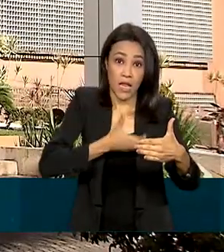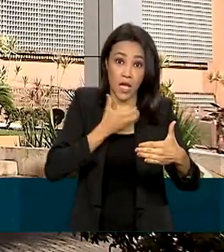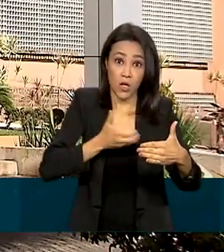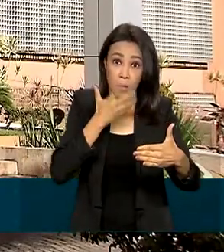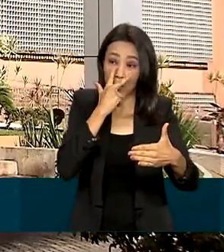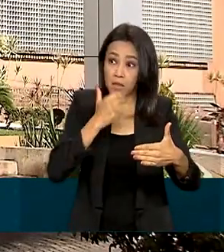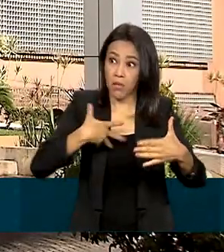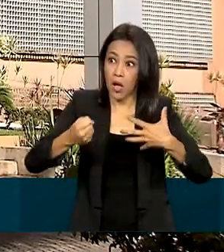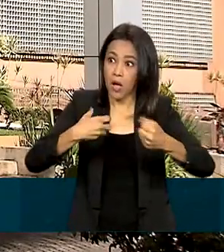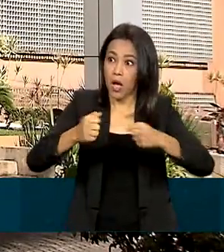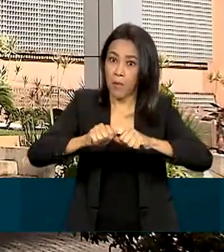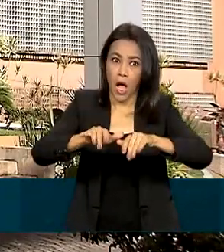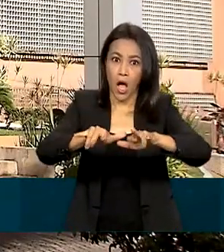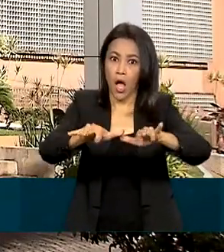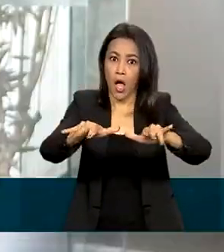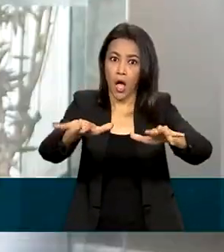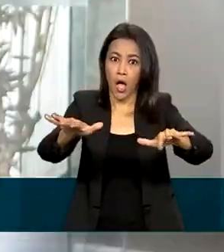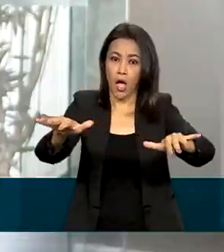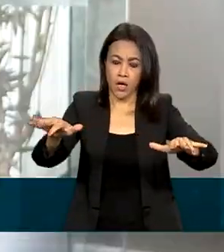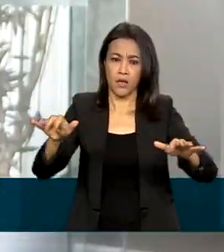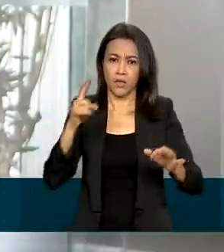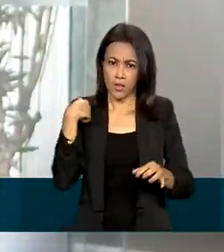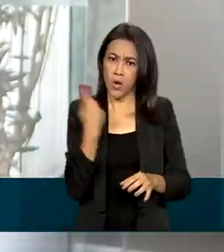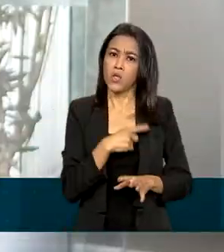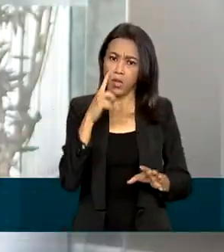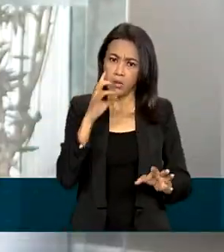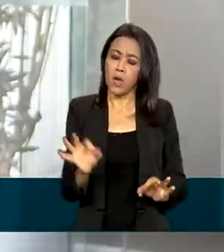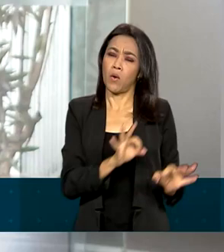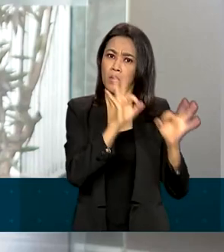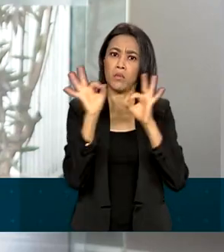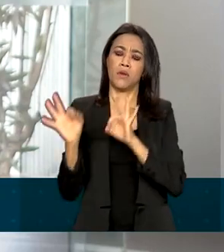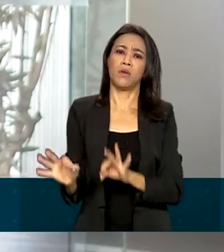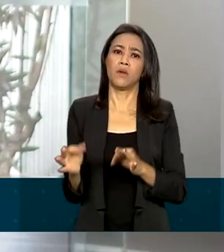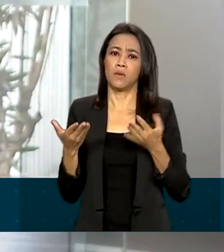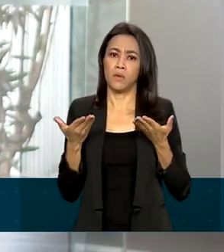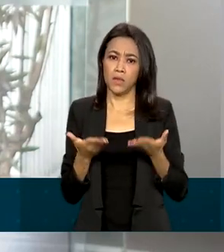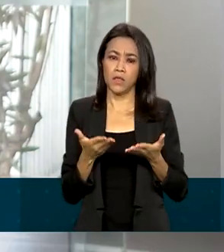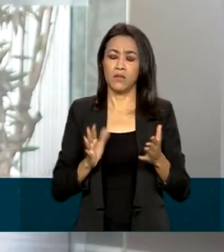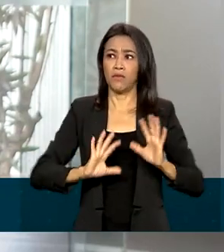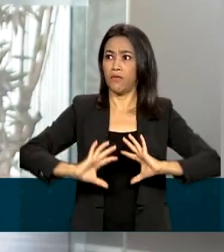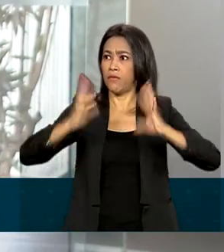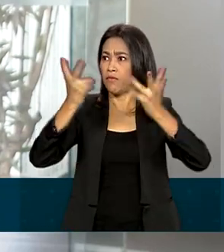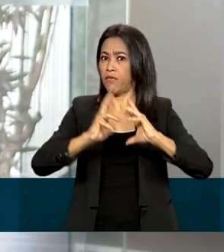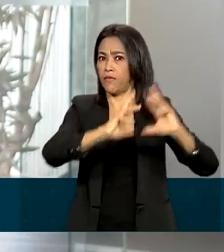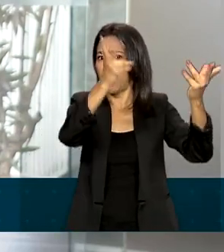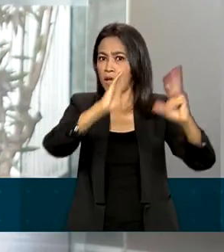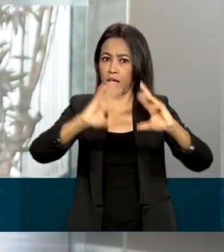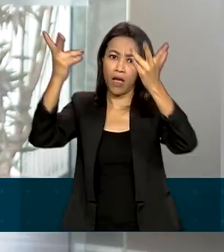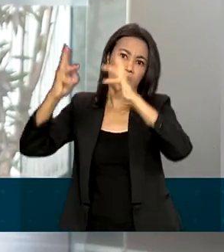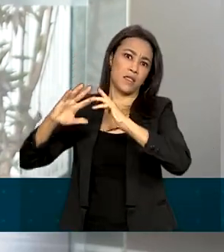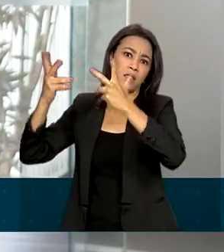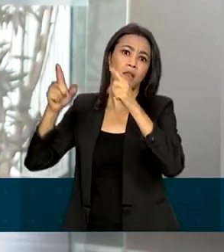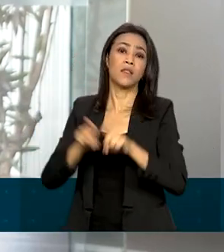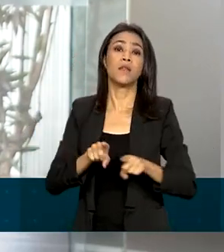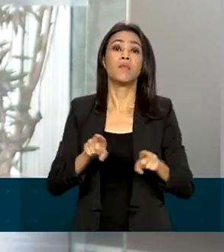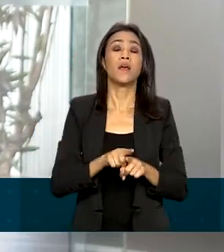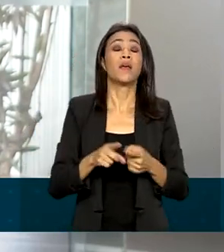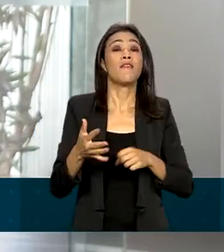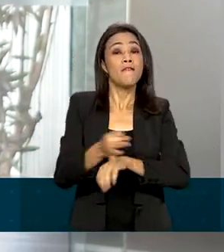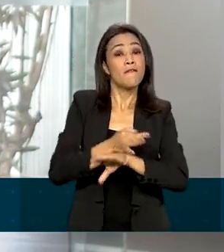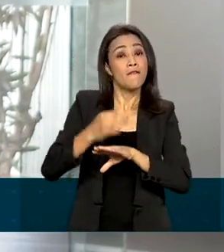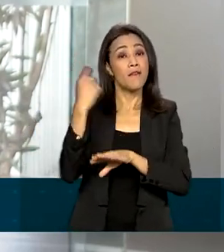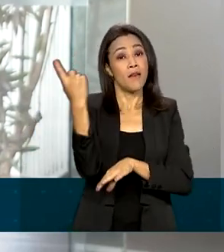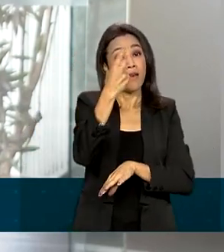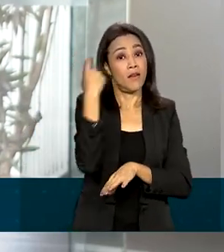vão aumentando. gente tem acompanhado isso, inclusive, principalmente, tem muitas festas de fim de ano e férias escolares.